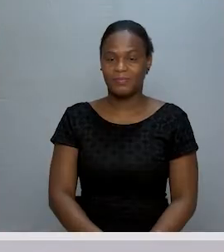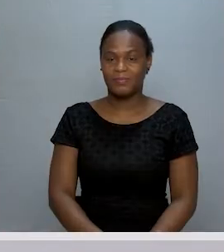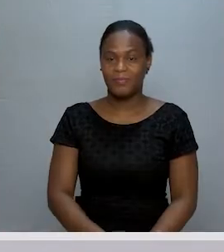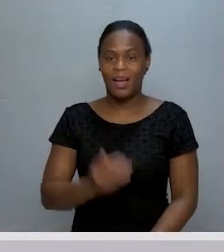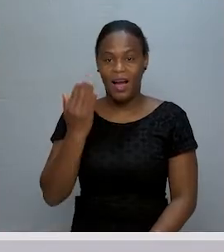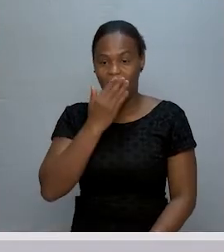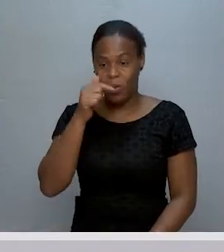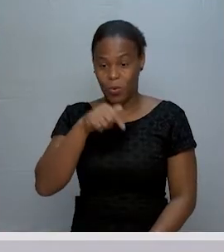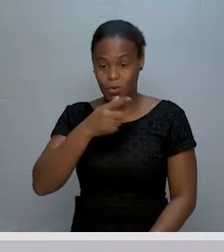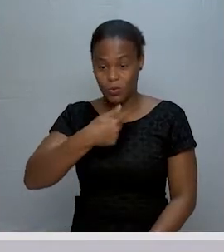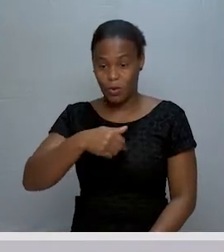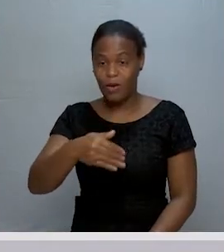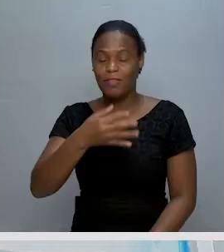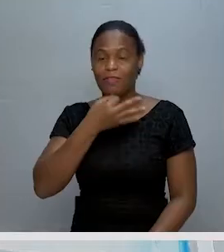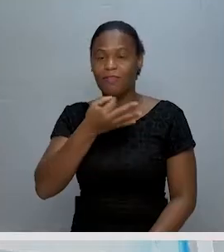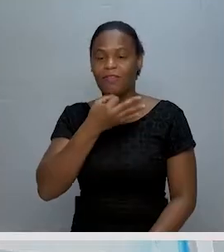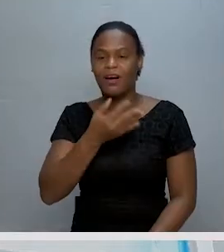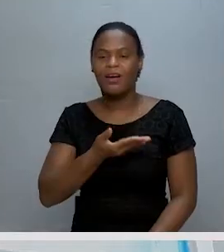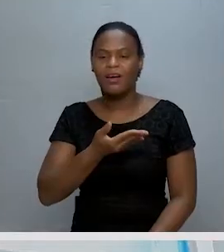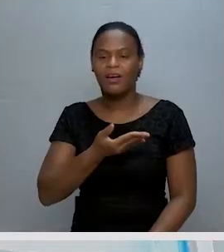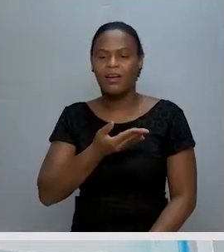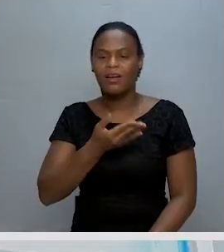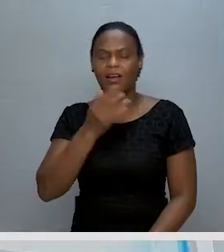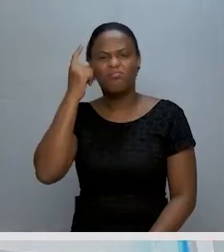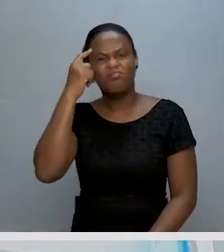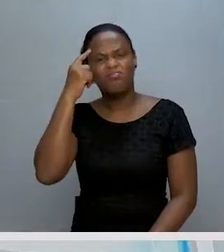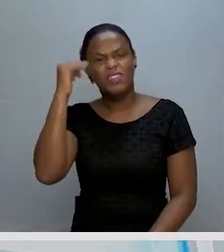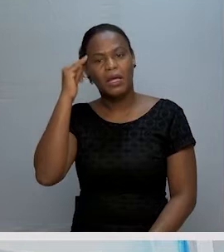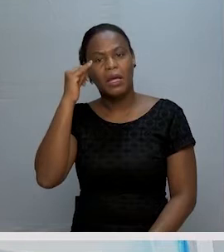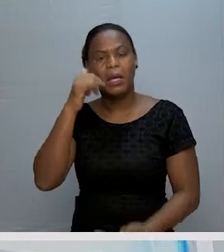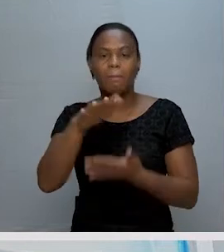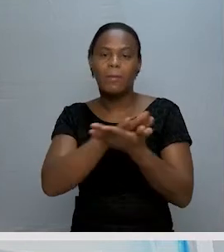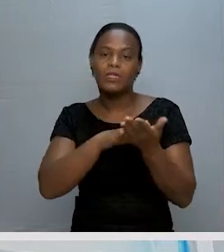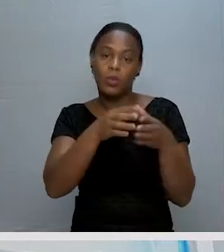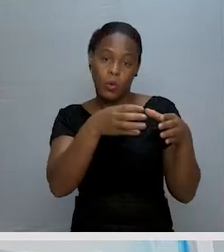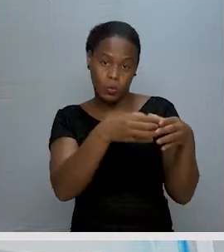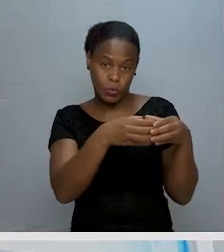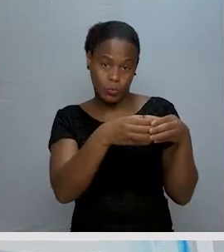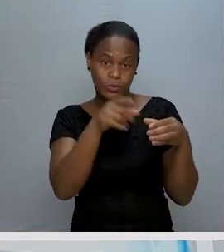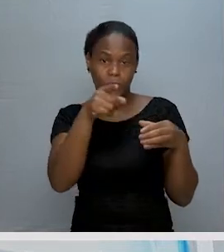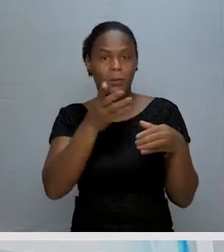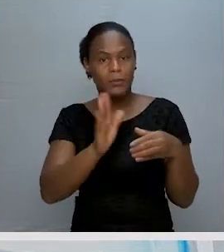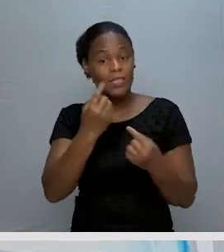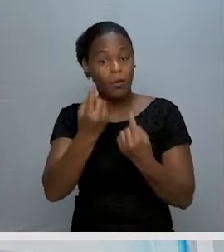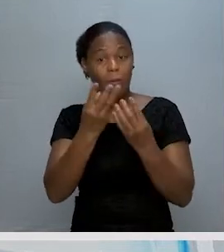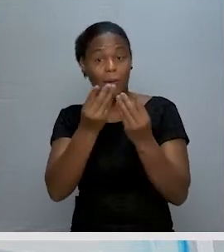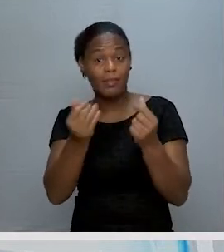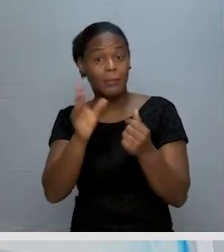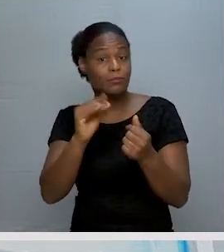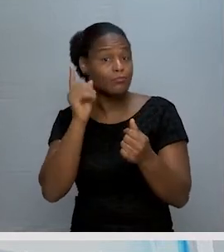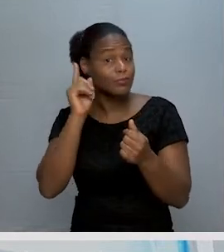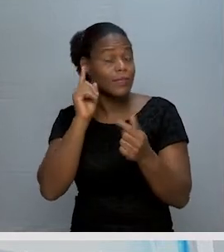Na nossa aula de hoje, nós vamos falar sobre noção básica de conjuntos. Vocês vão precisar de alguns materiais